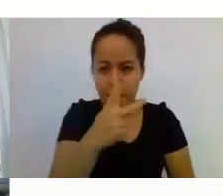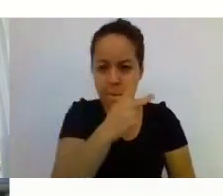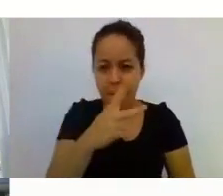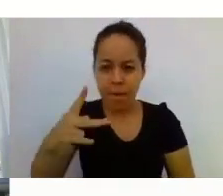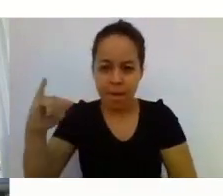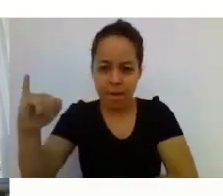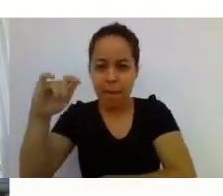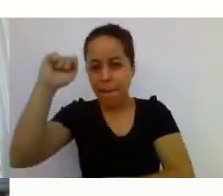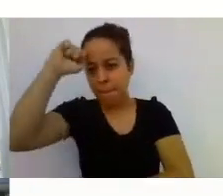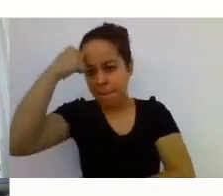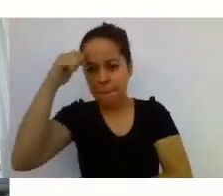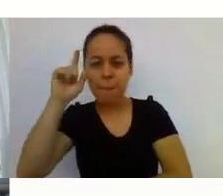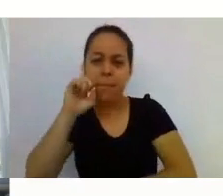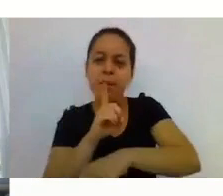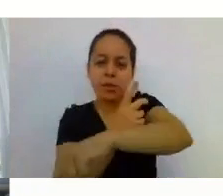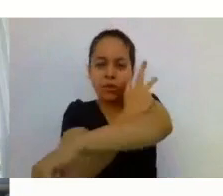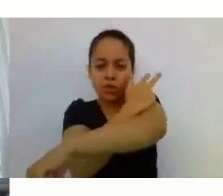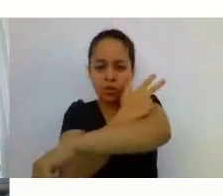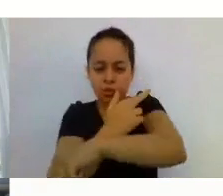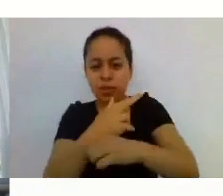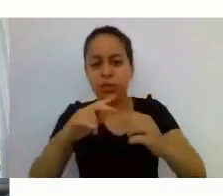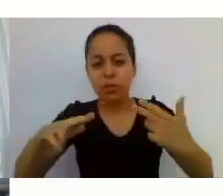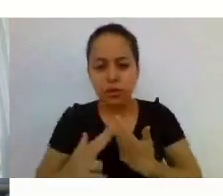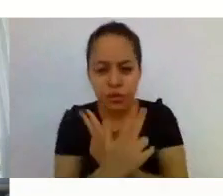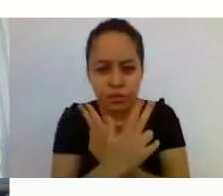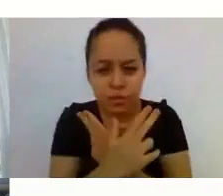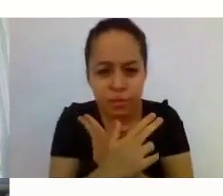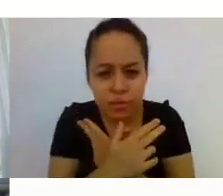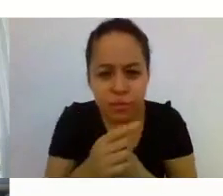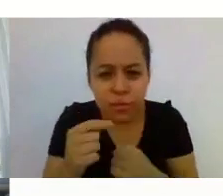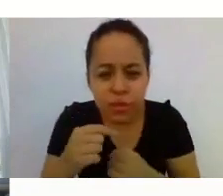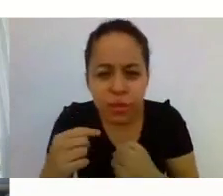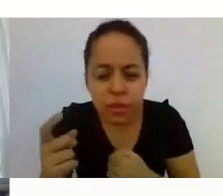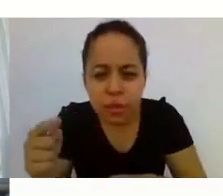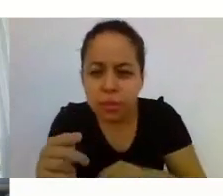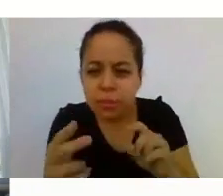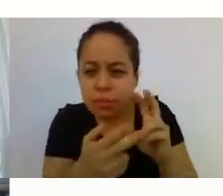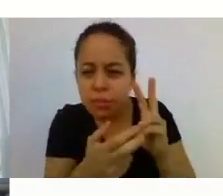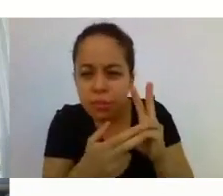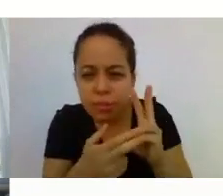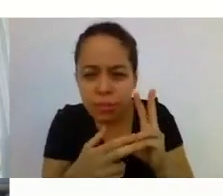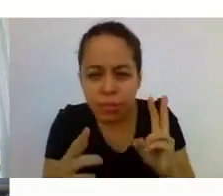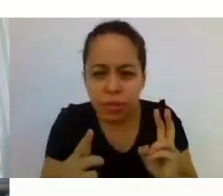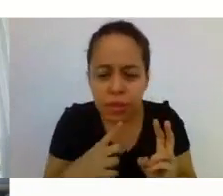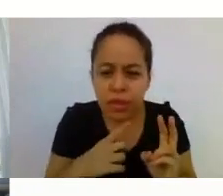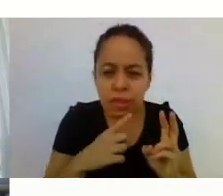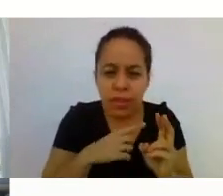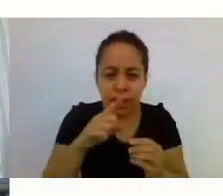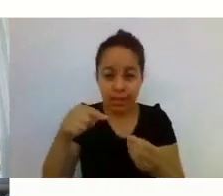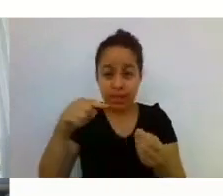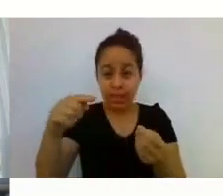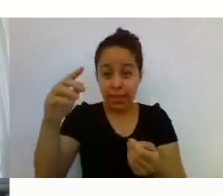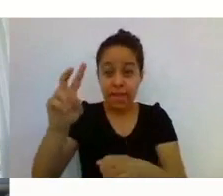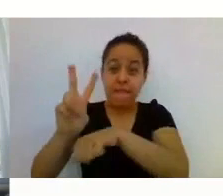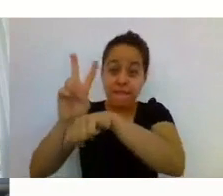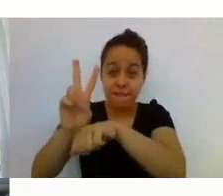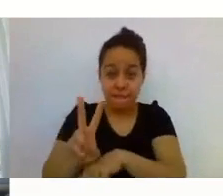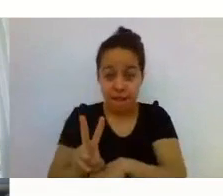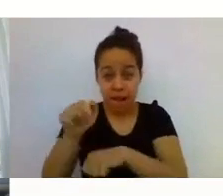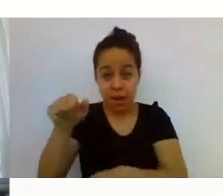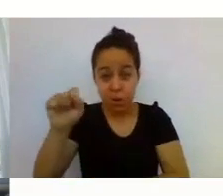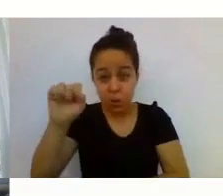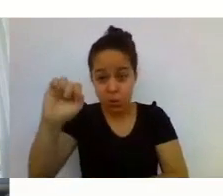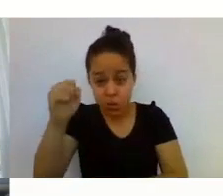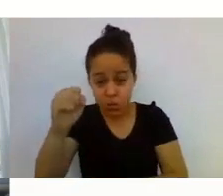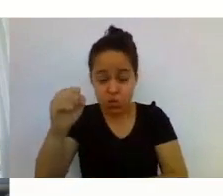1º 106 inscritos Código 013 Servidores do IFES